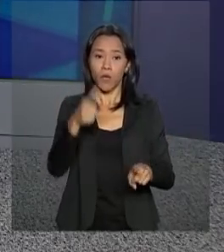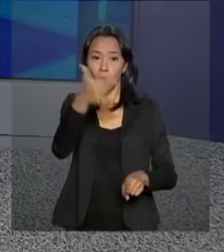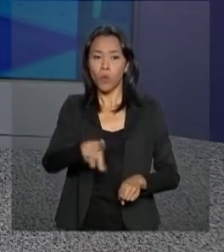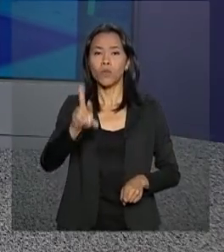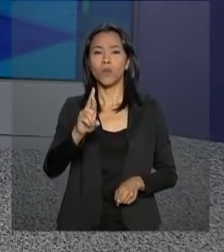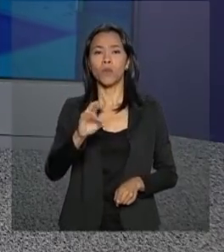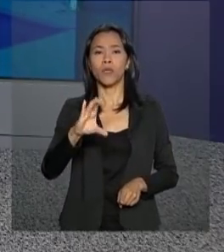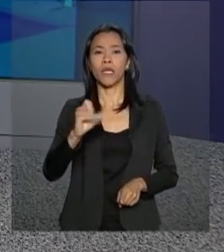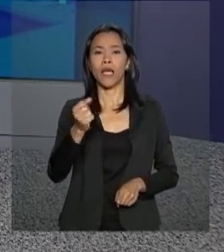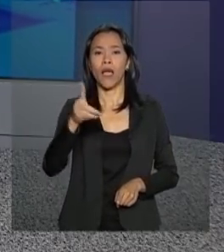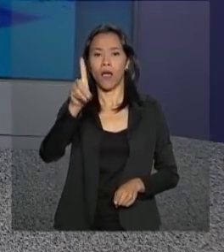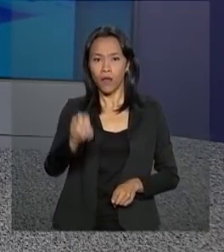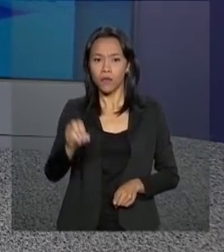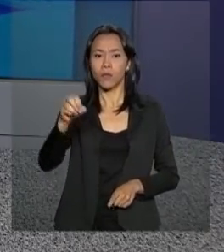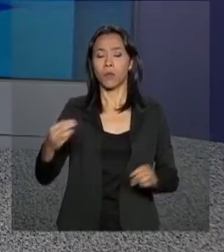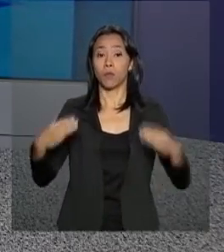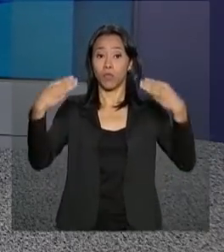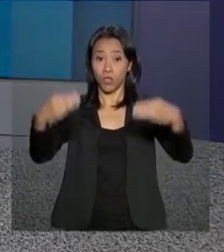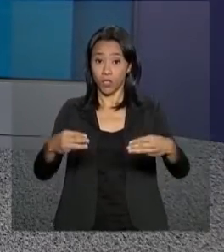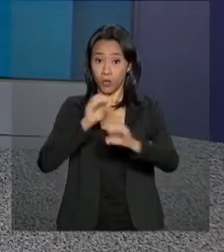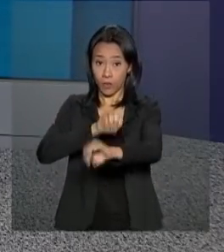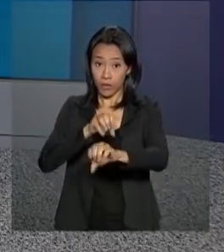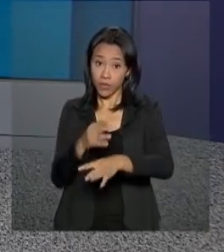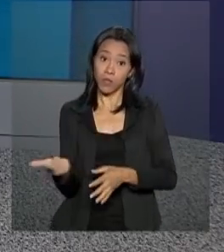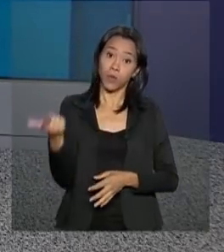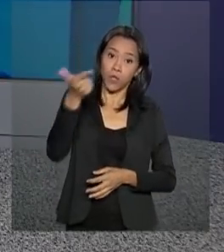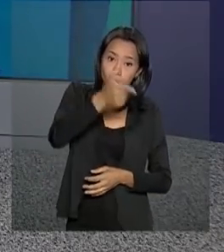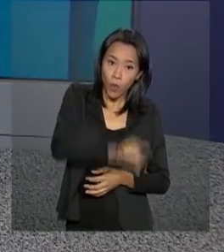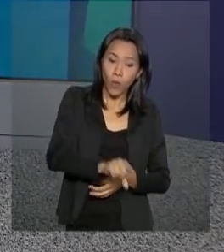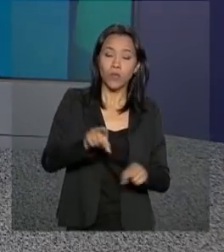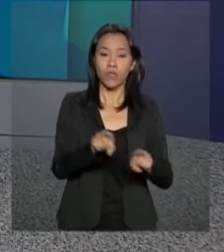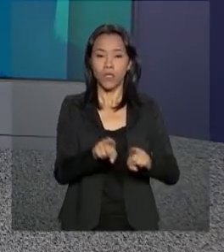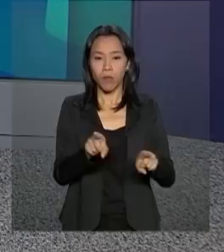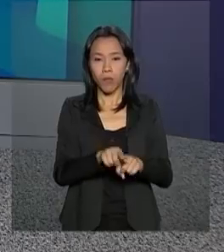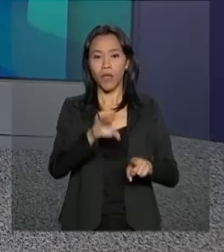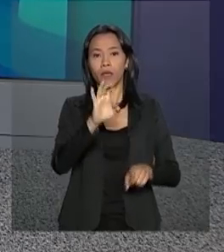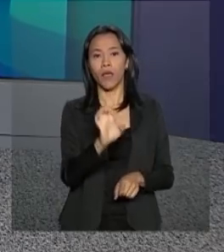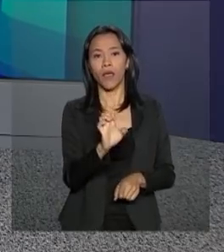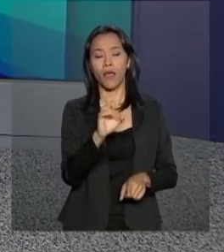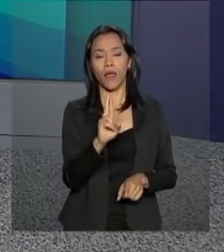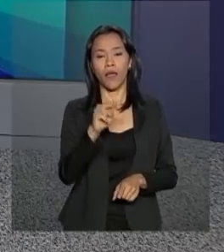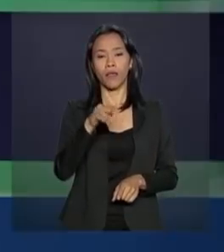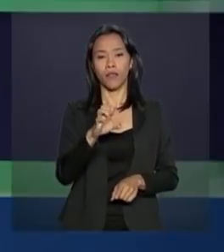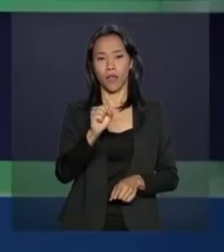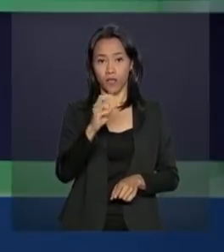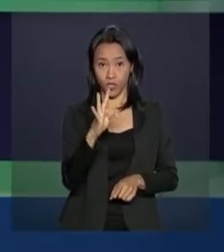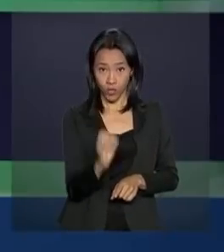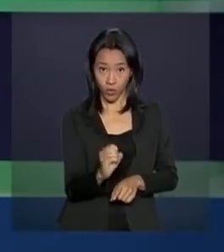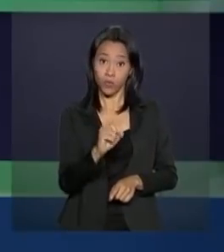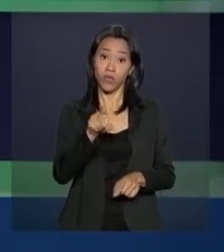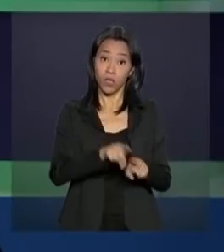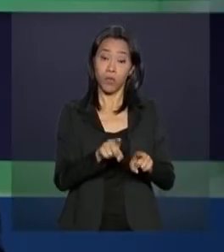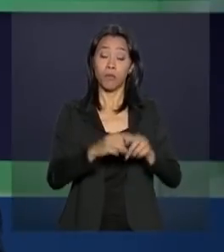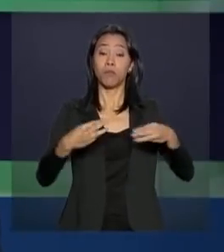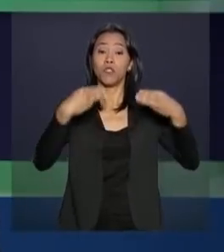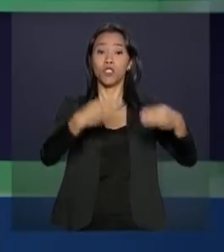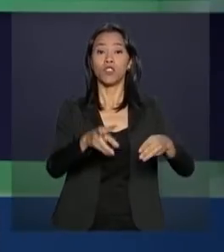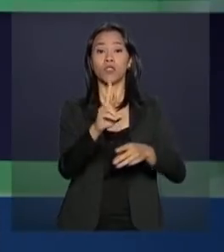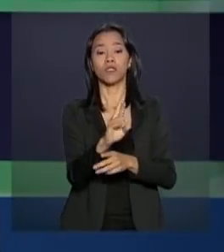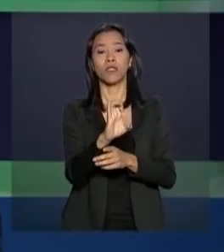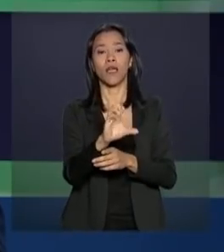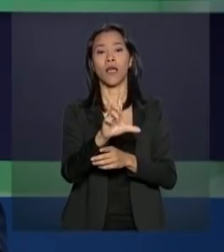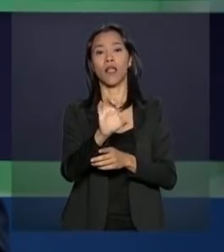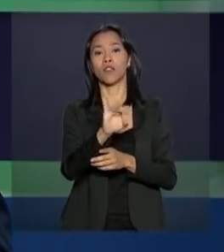a pasta da educação e o embaixador Ernesto Araújo, o Ministério das Relações Exteriores. Nesse primeiro dia de